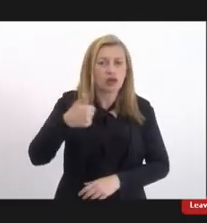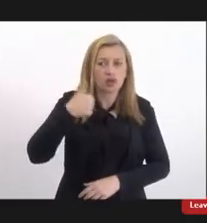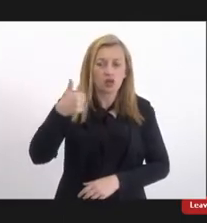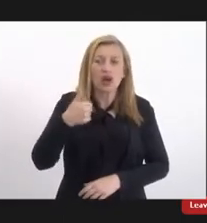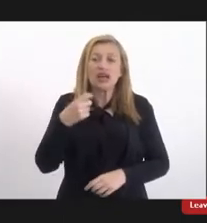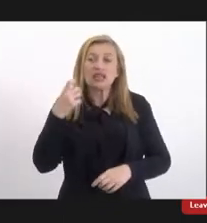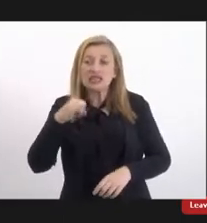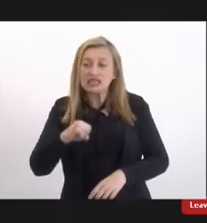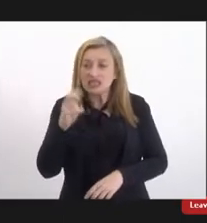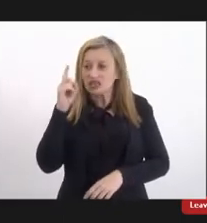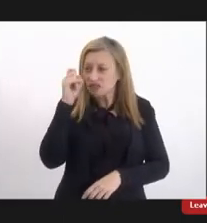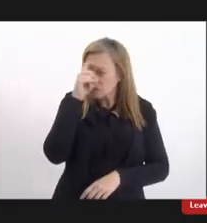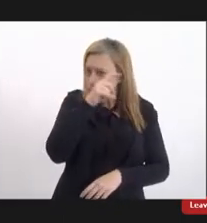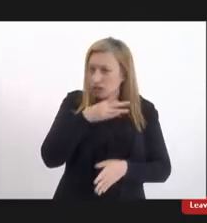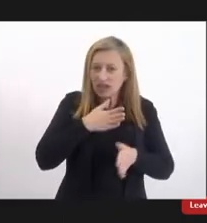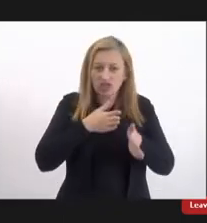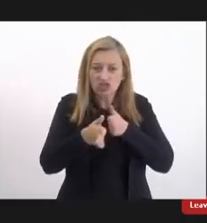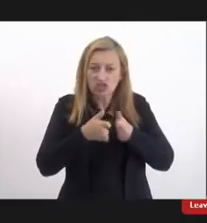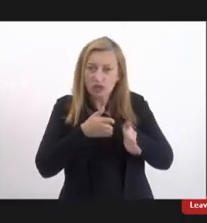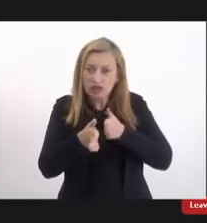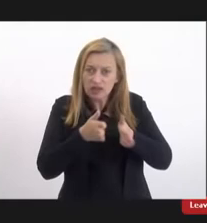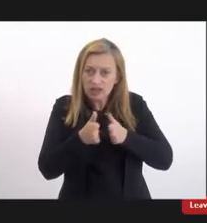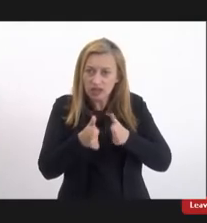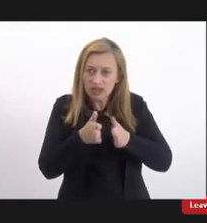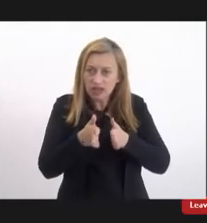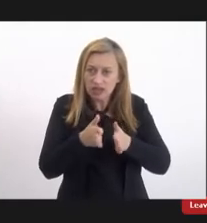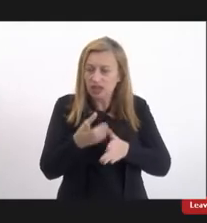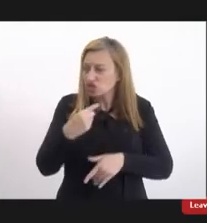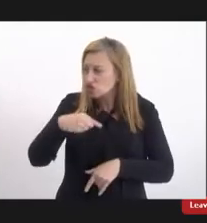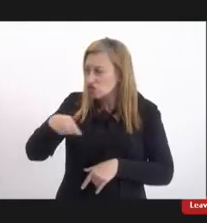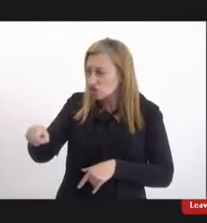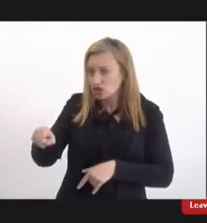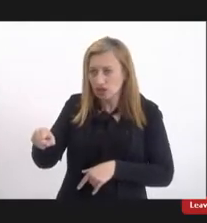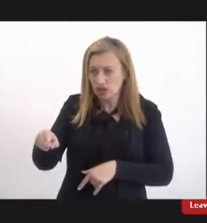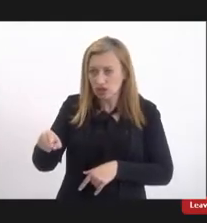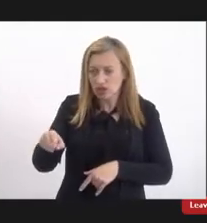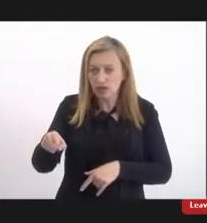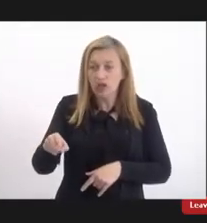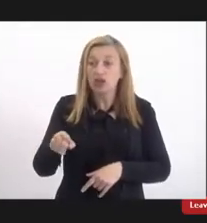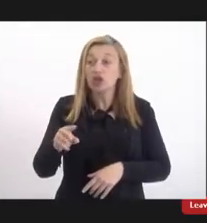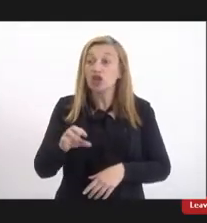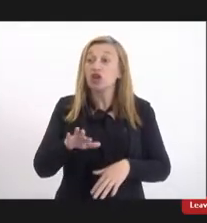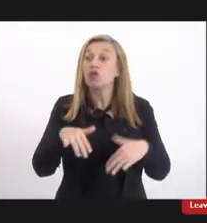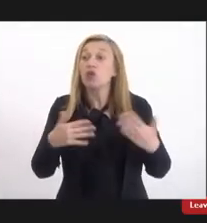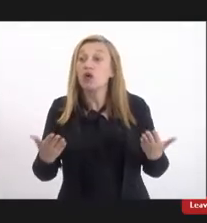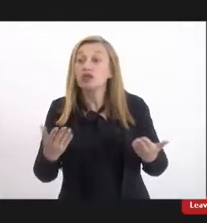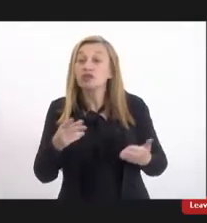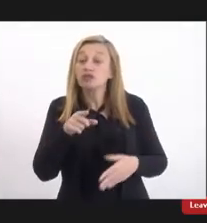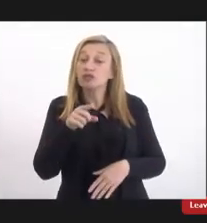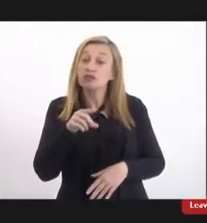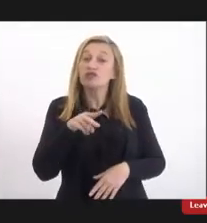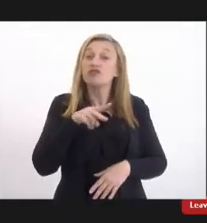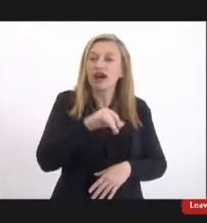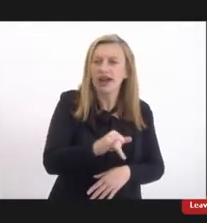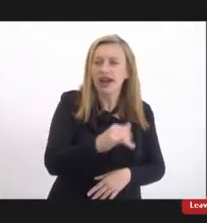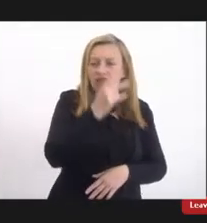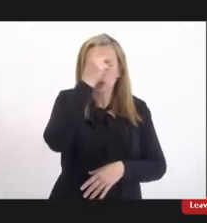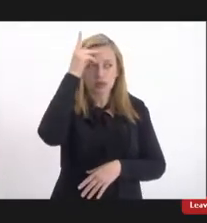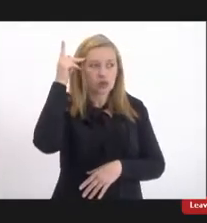dificuldade do acesso se tem dificuldade de ir até lá e quando vai as pessoas